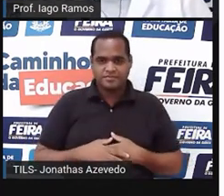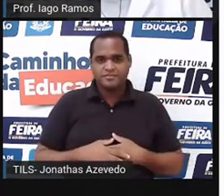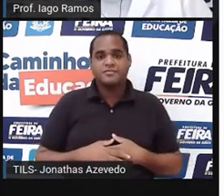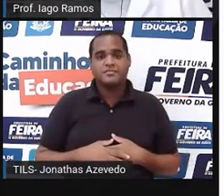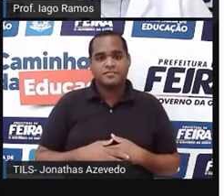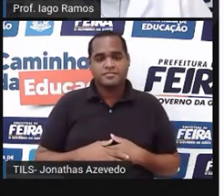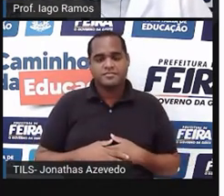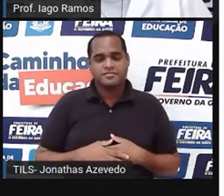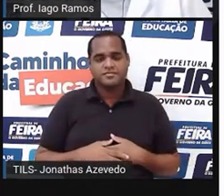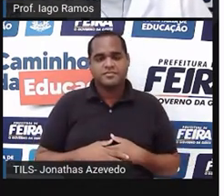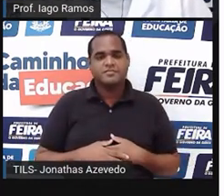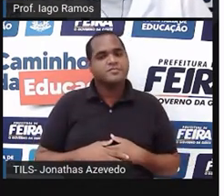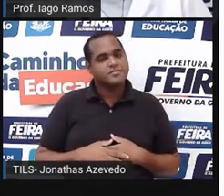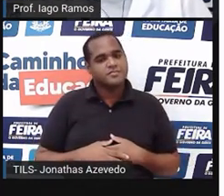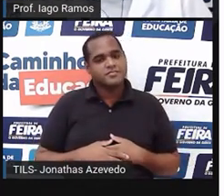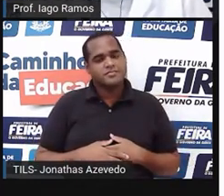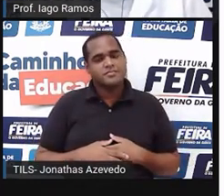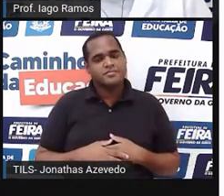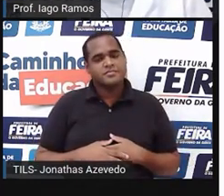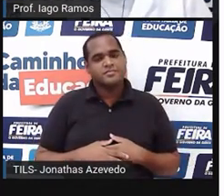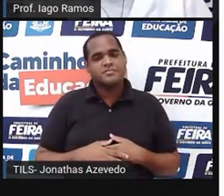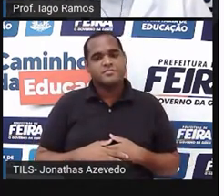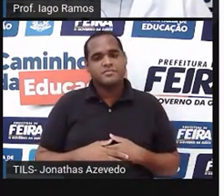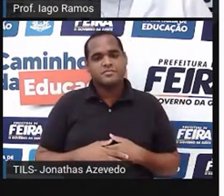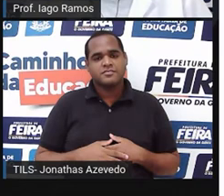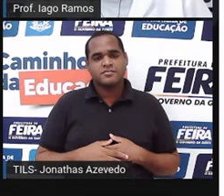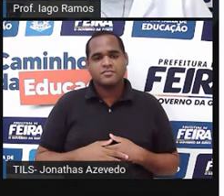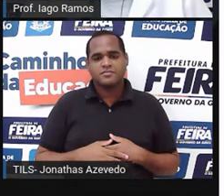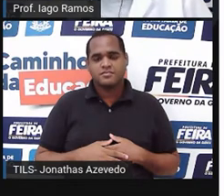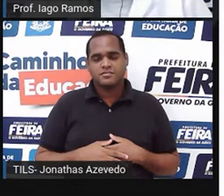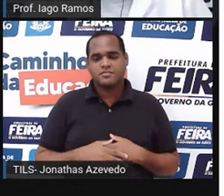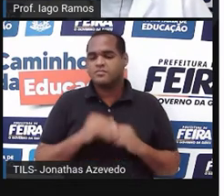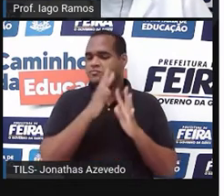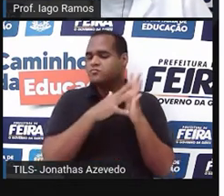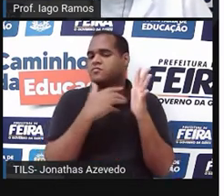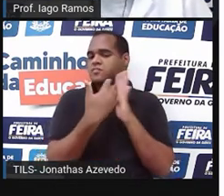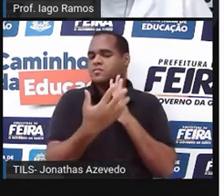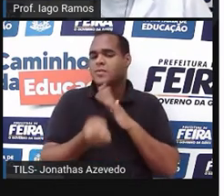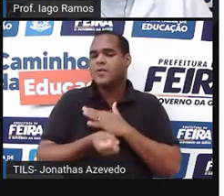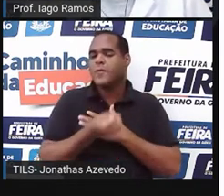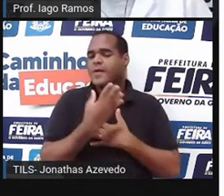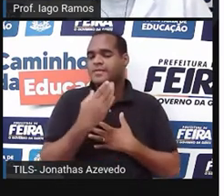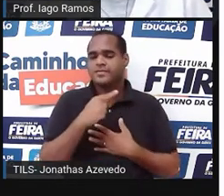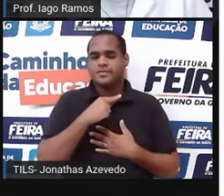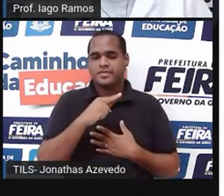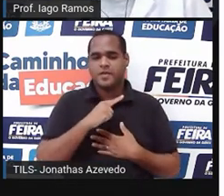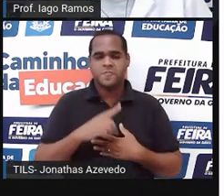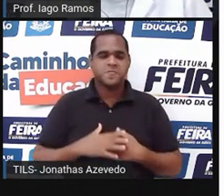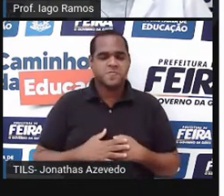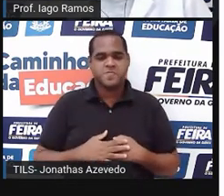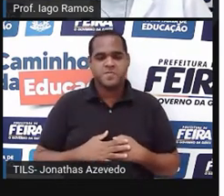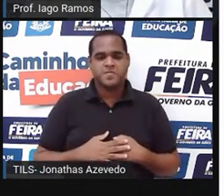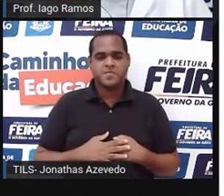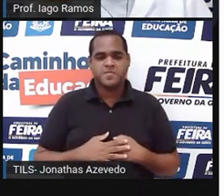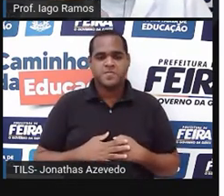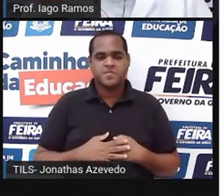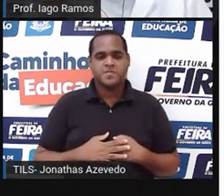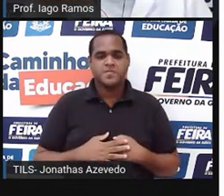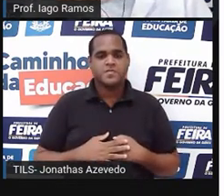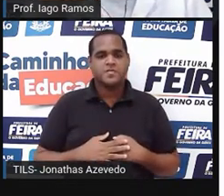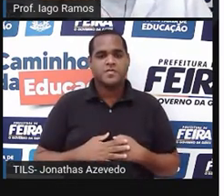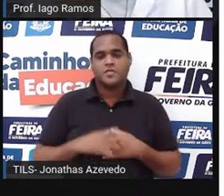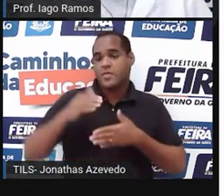eu vou escrever esses valores. Uma tabelazinha com as grandezas, tá bom? As grandezas ali, tá bom? Que são